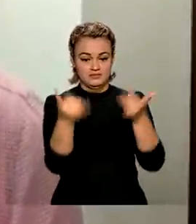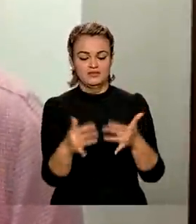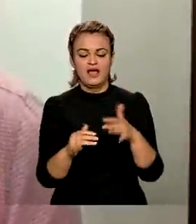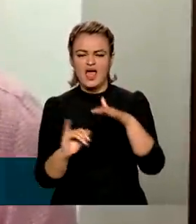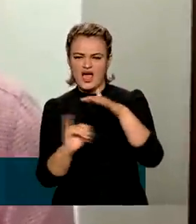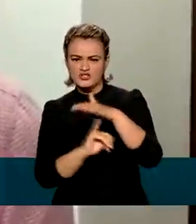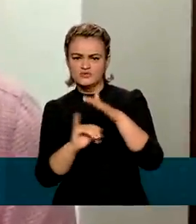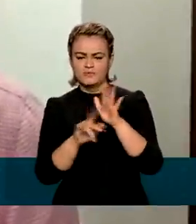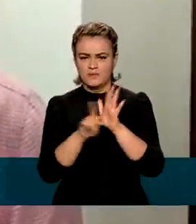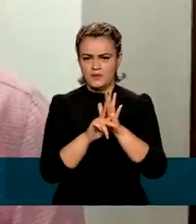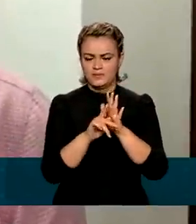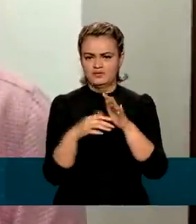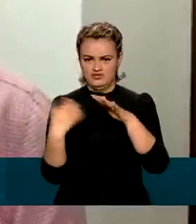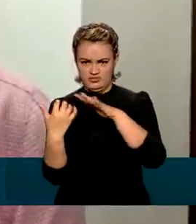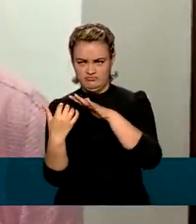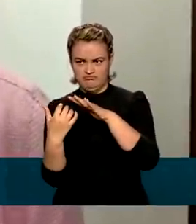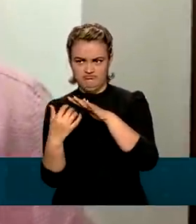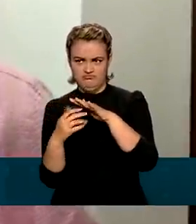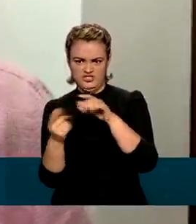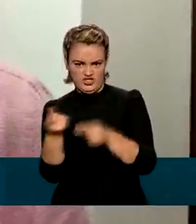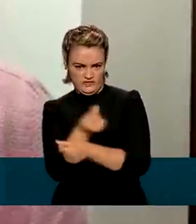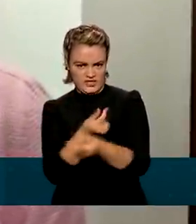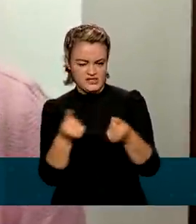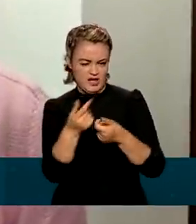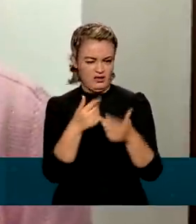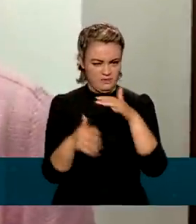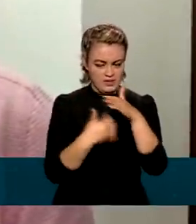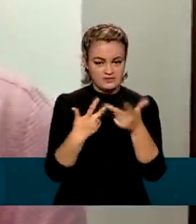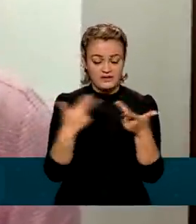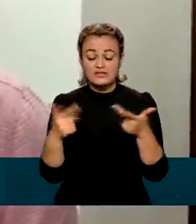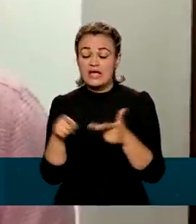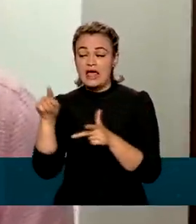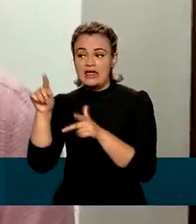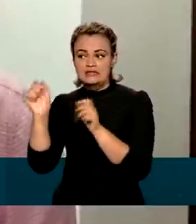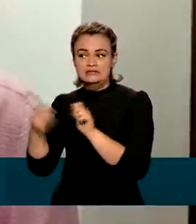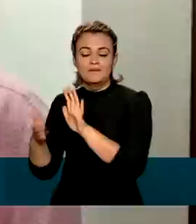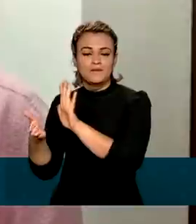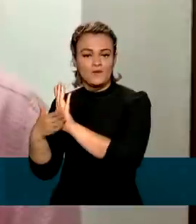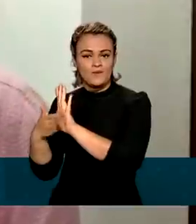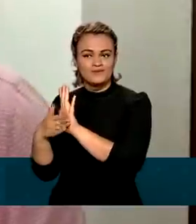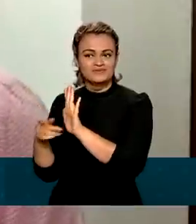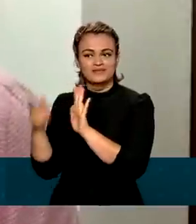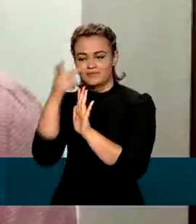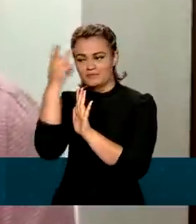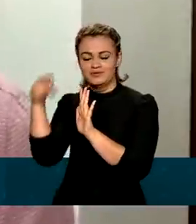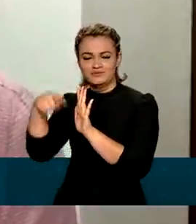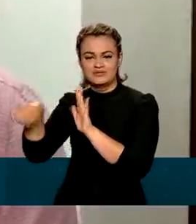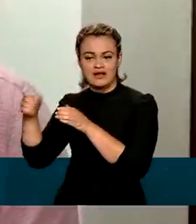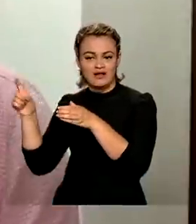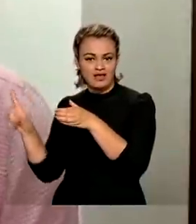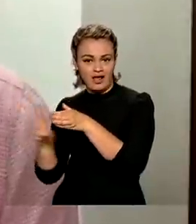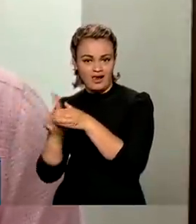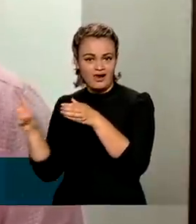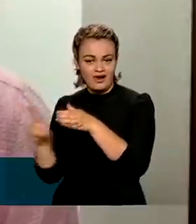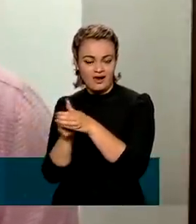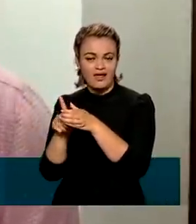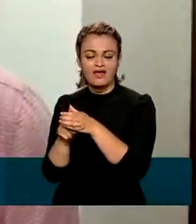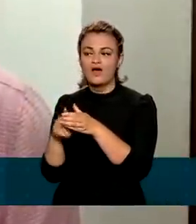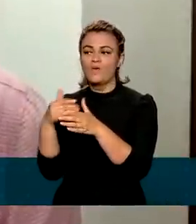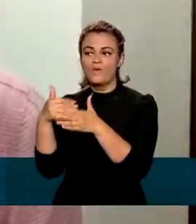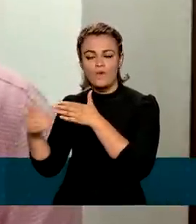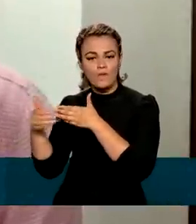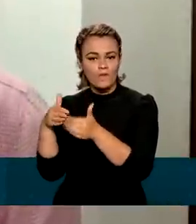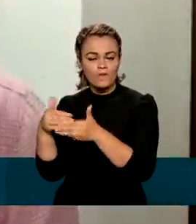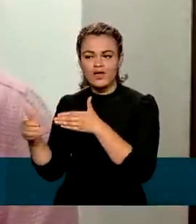cooperativas, elas podem hoje oferecer para os seus usuários todo e